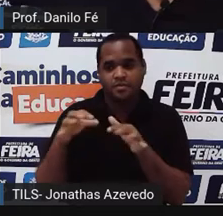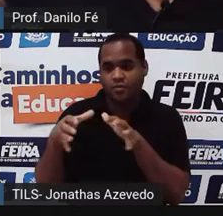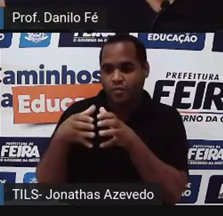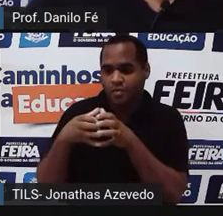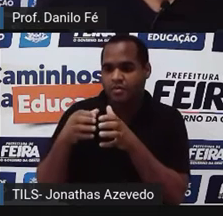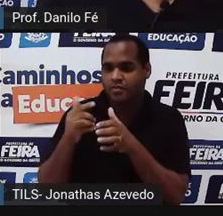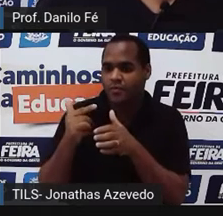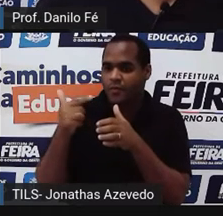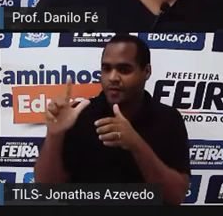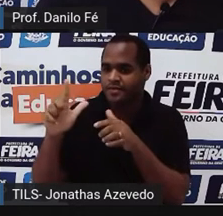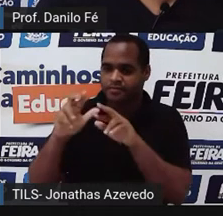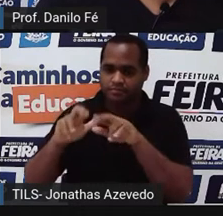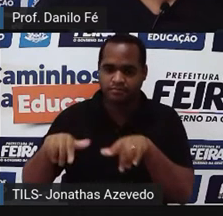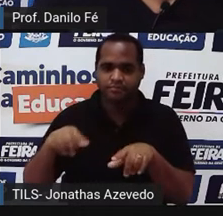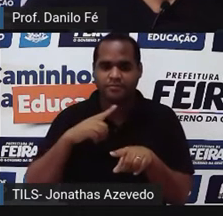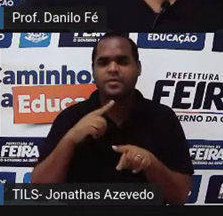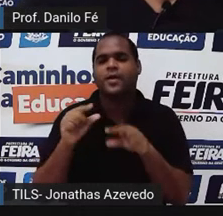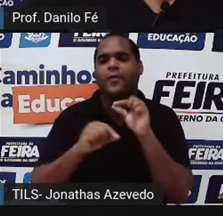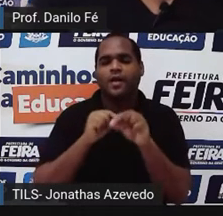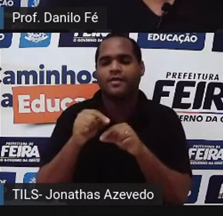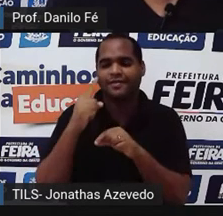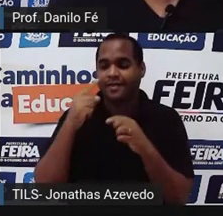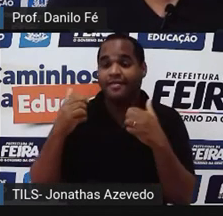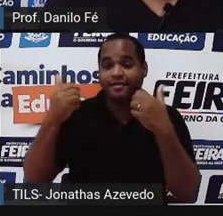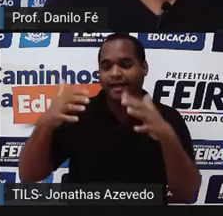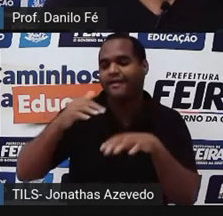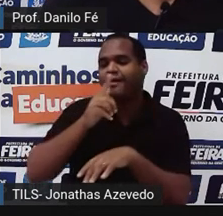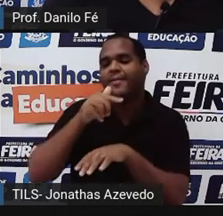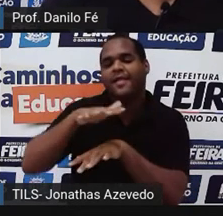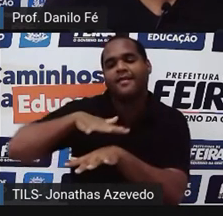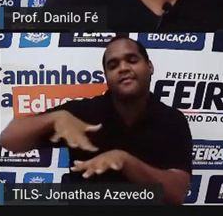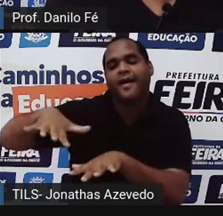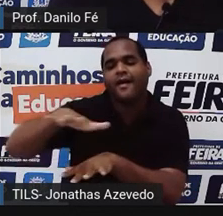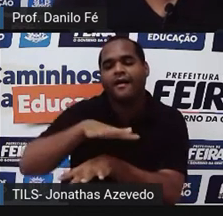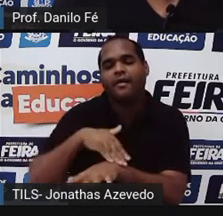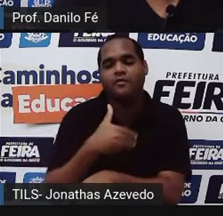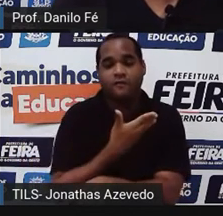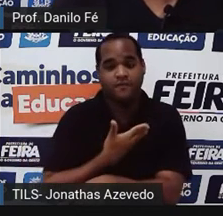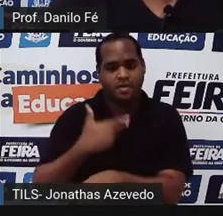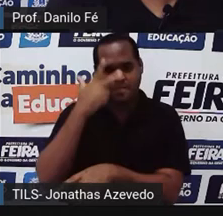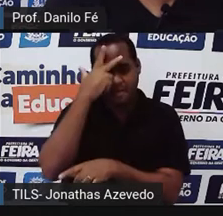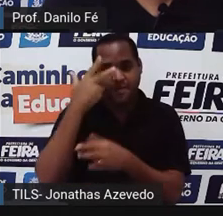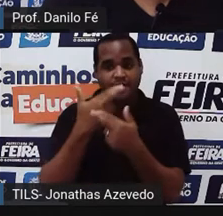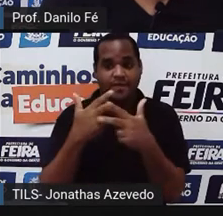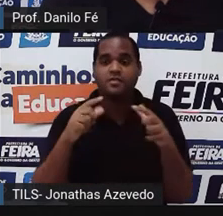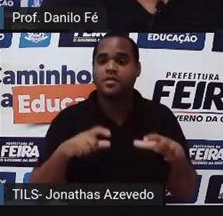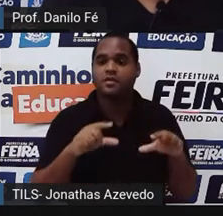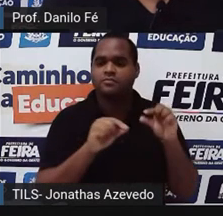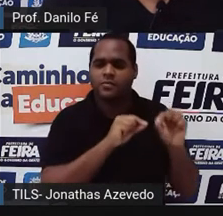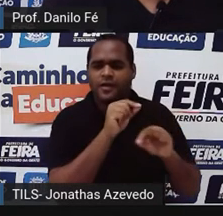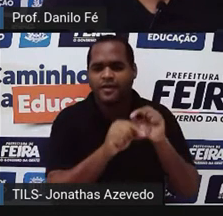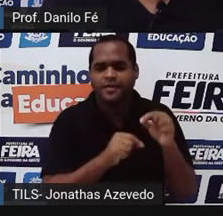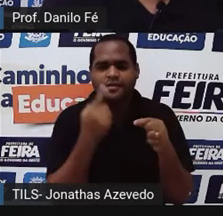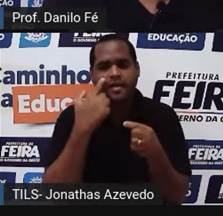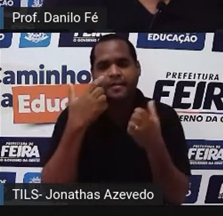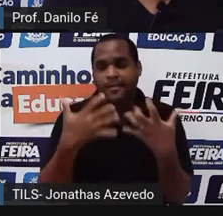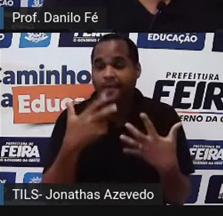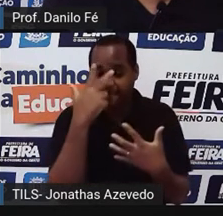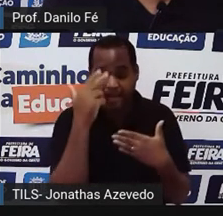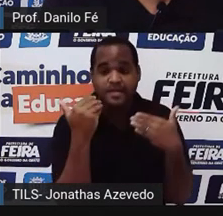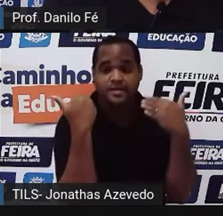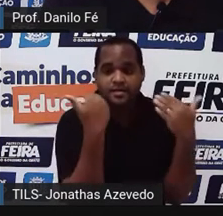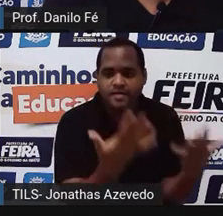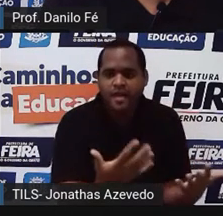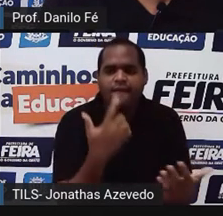do outro lado do o oceano governar, pessoas que estavam desse lado do oceano já tinham chegado ao